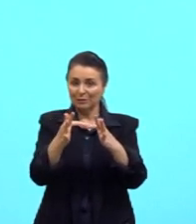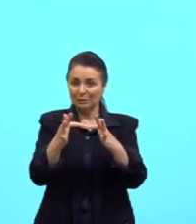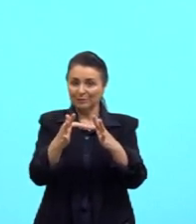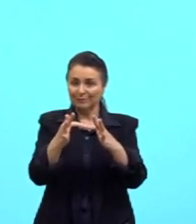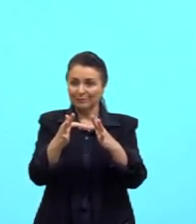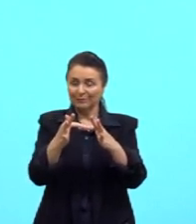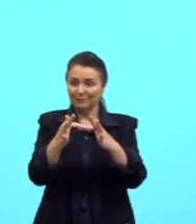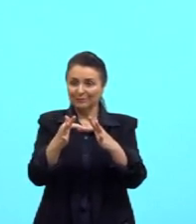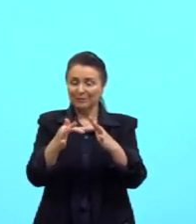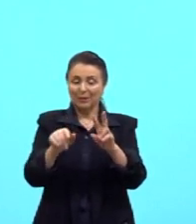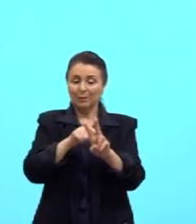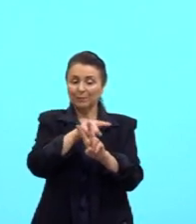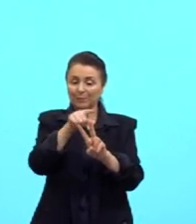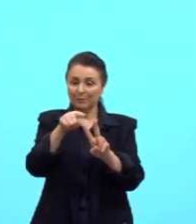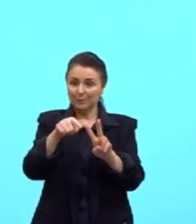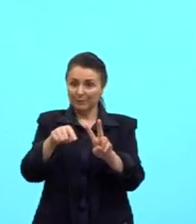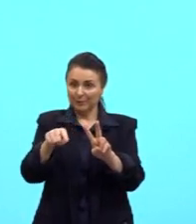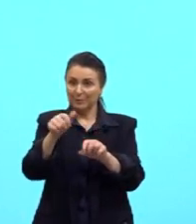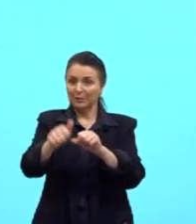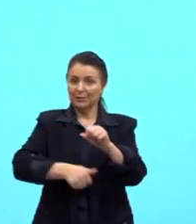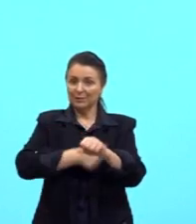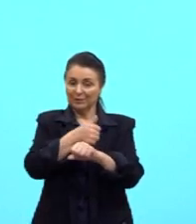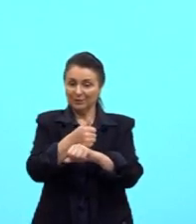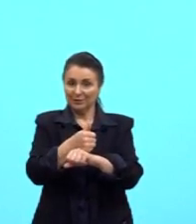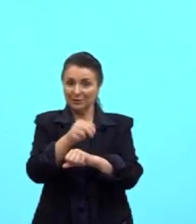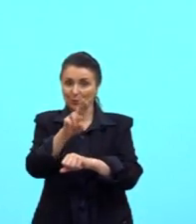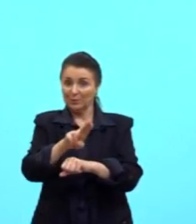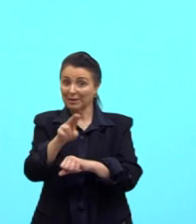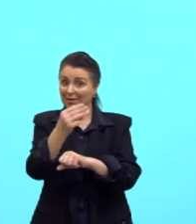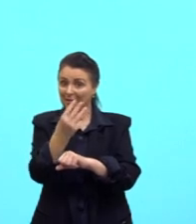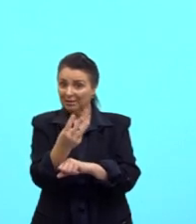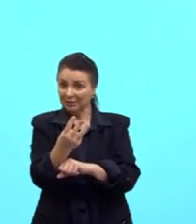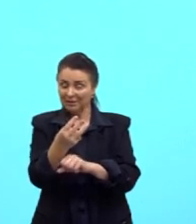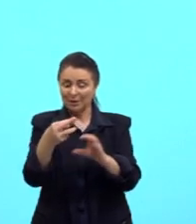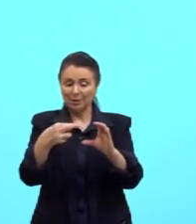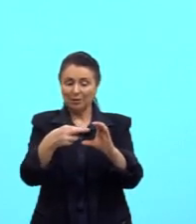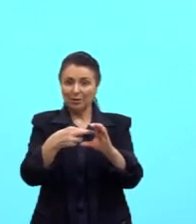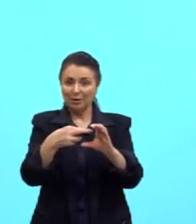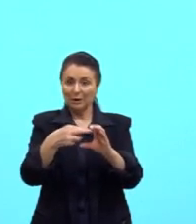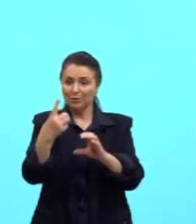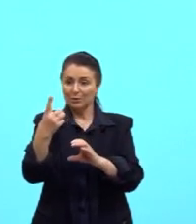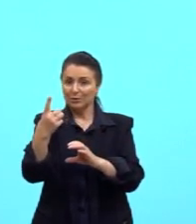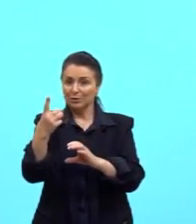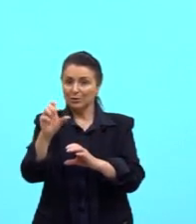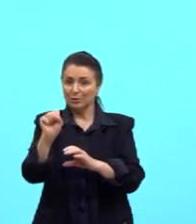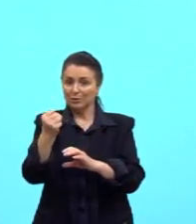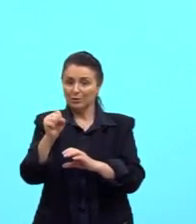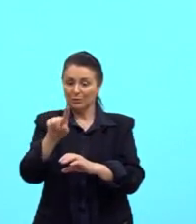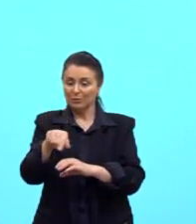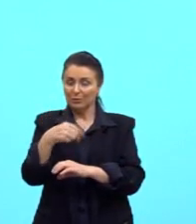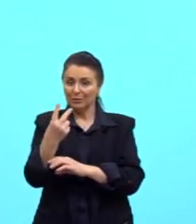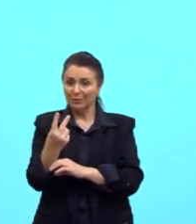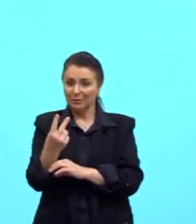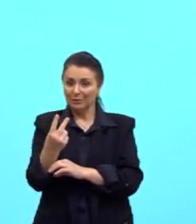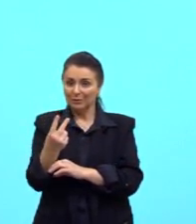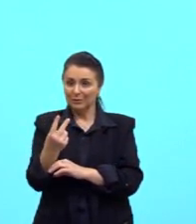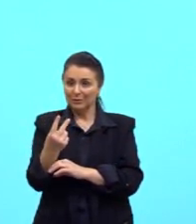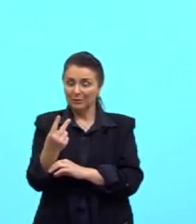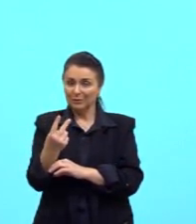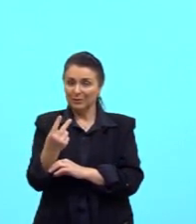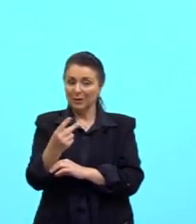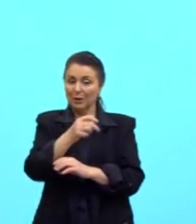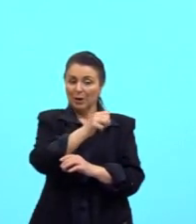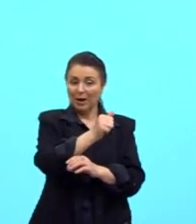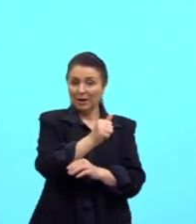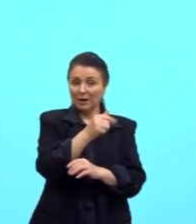Sendo que Pi, nós vamos substituir, então, por 3, e o raio por 18,2. Então,